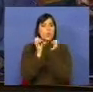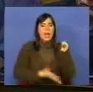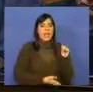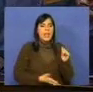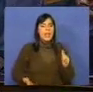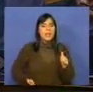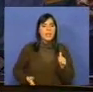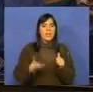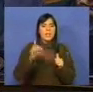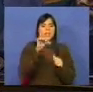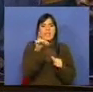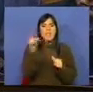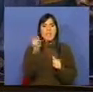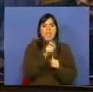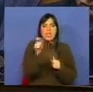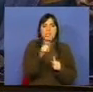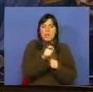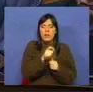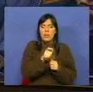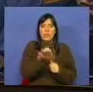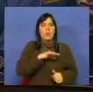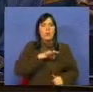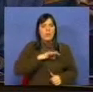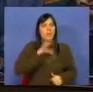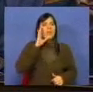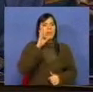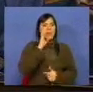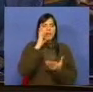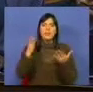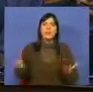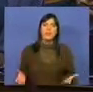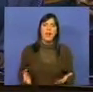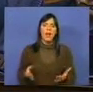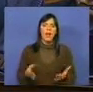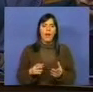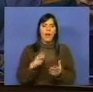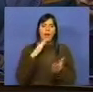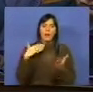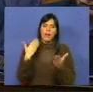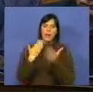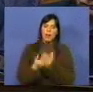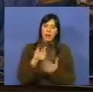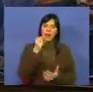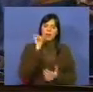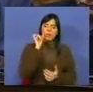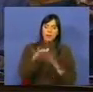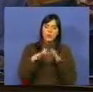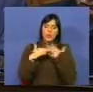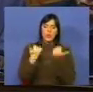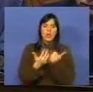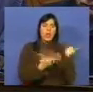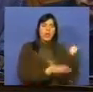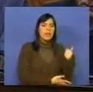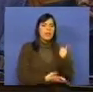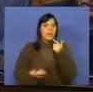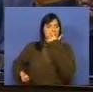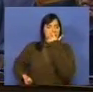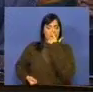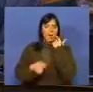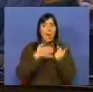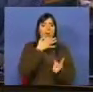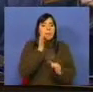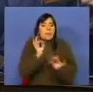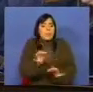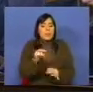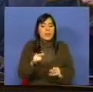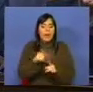em mais seis meses, quando os senhores sabem que a atribuição do subsídio social-desemprego depende